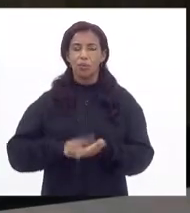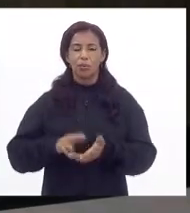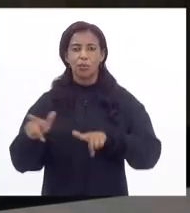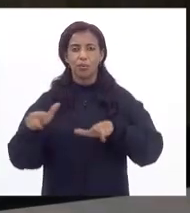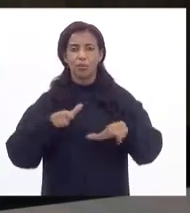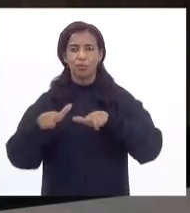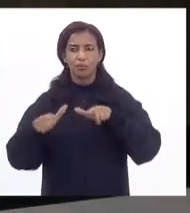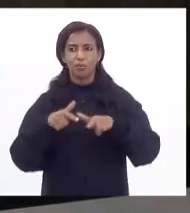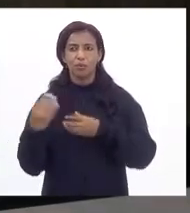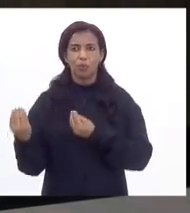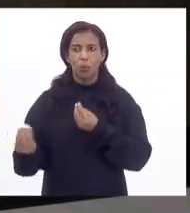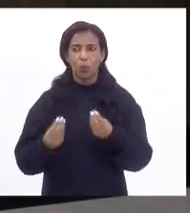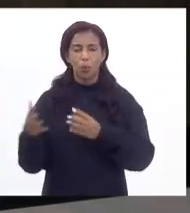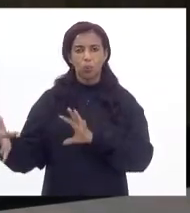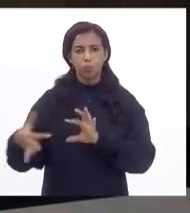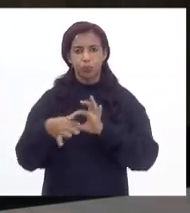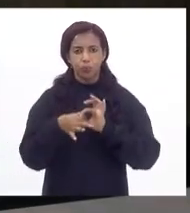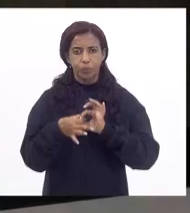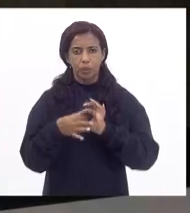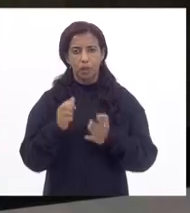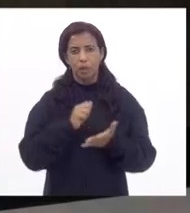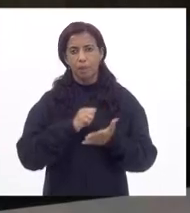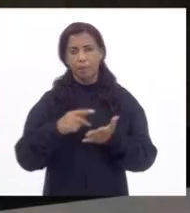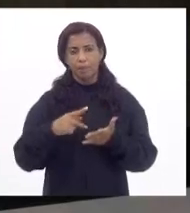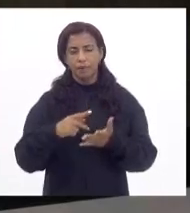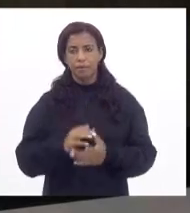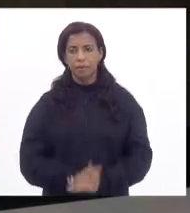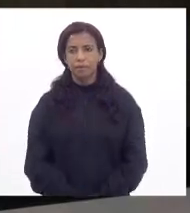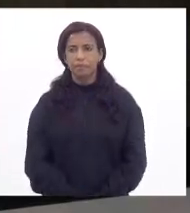desses trabalhadores como com vínculos com os APPs.